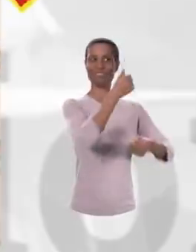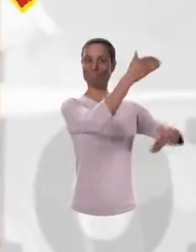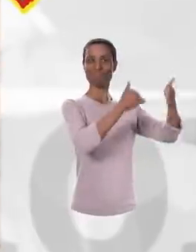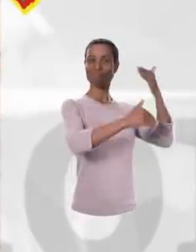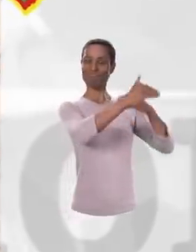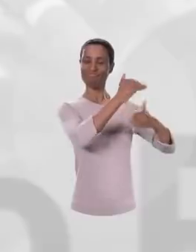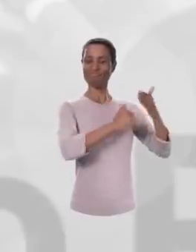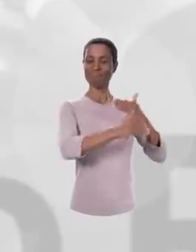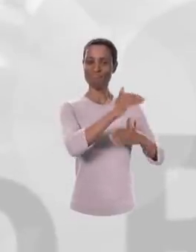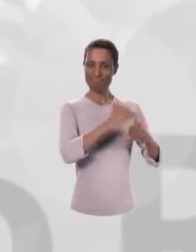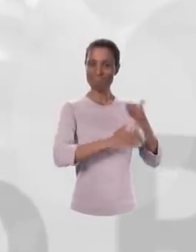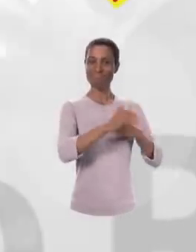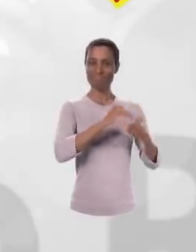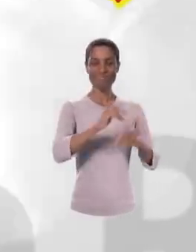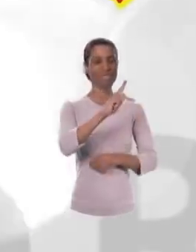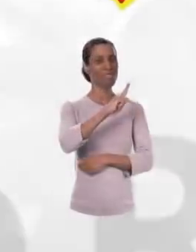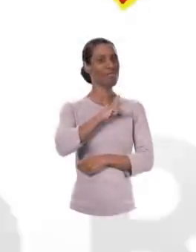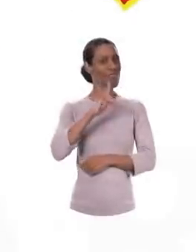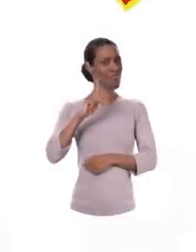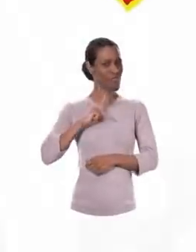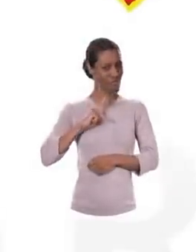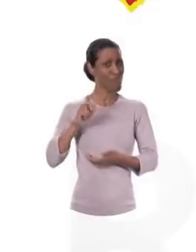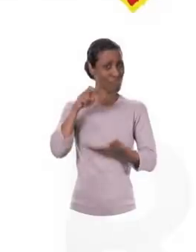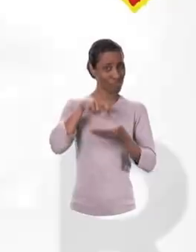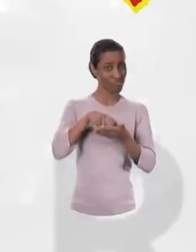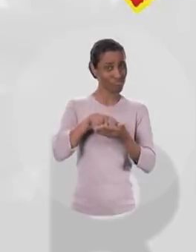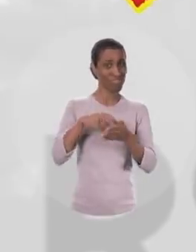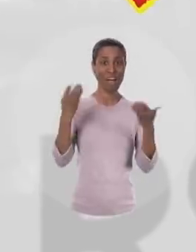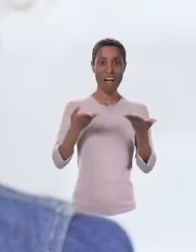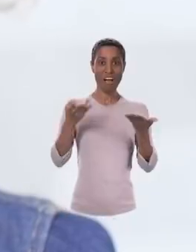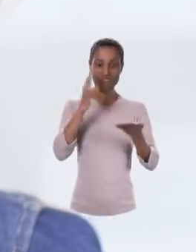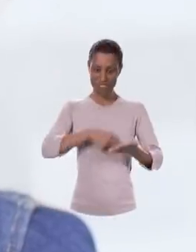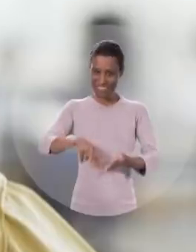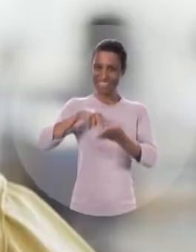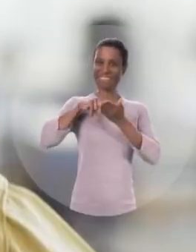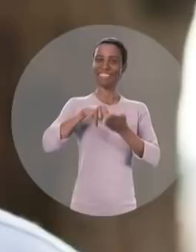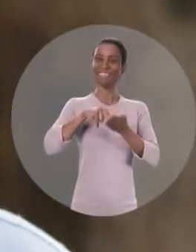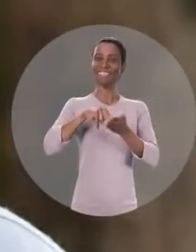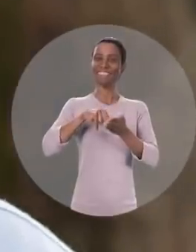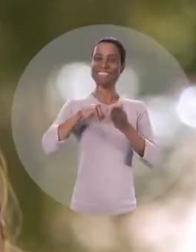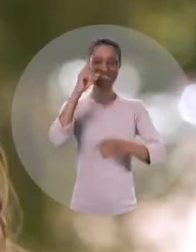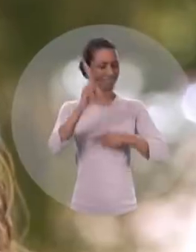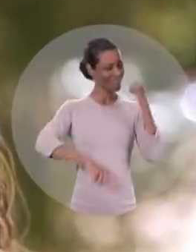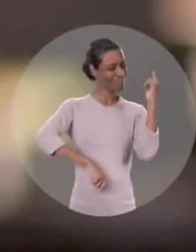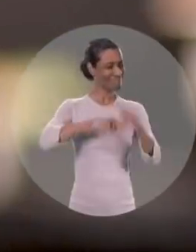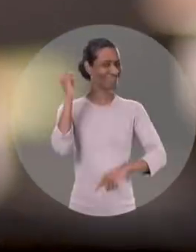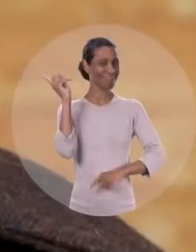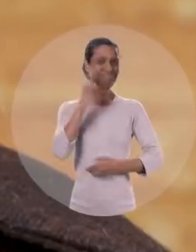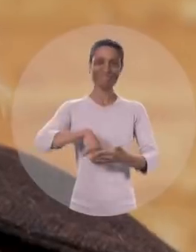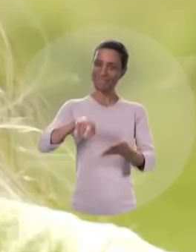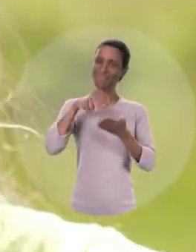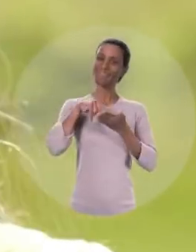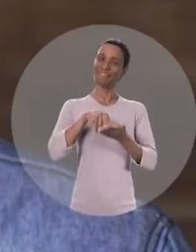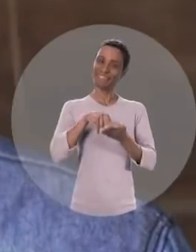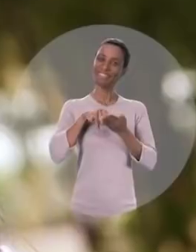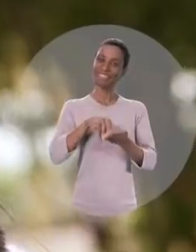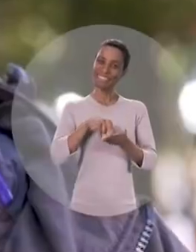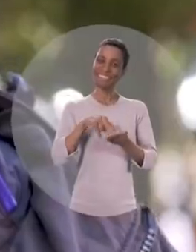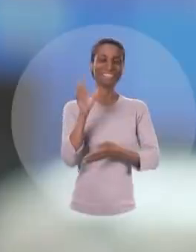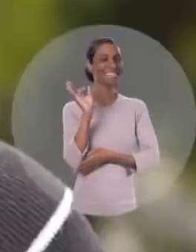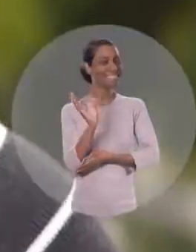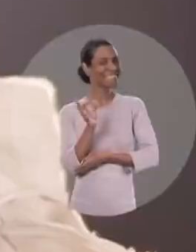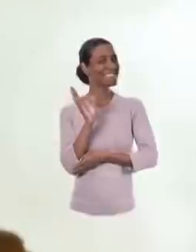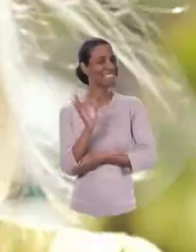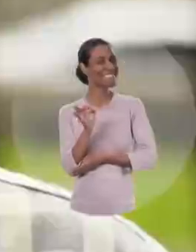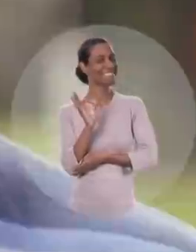Grande não aceita marcha ré. A gente tava de joelhos e agora vai ficar de pé. Ficar de